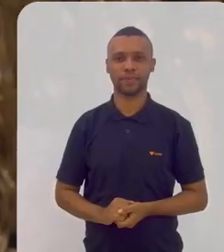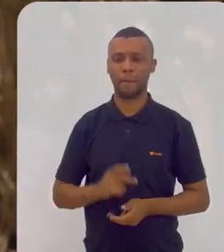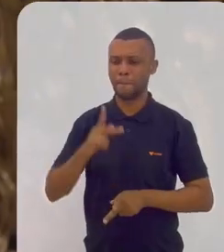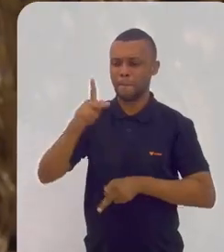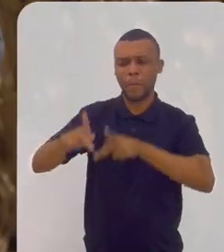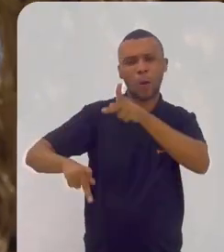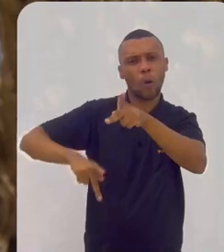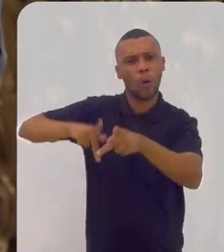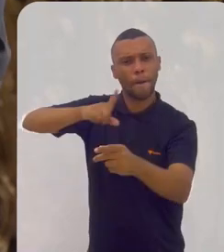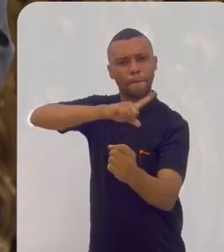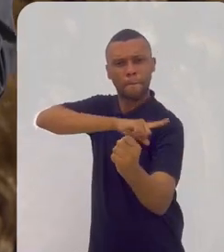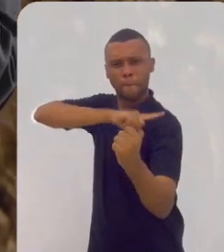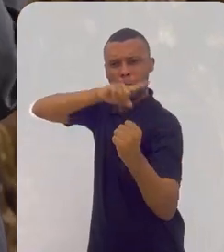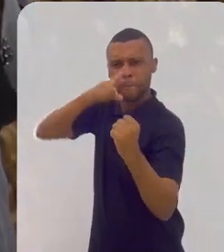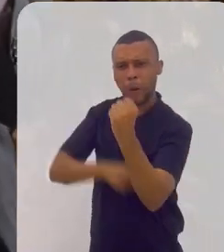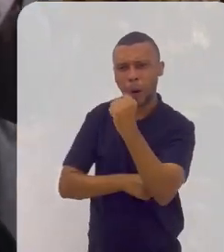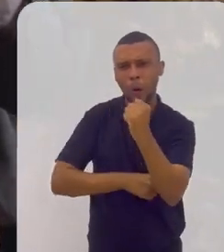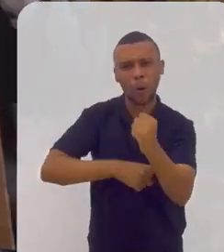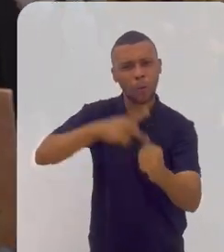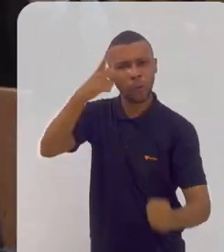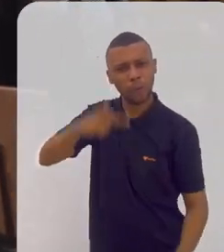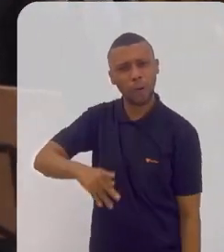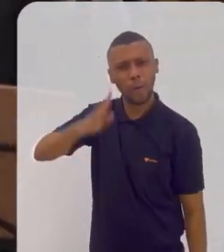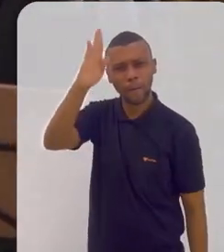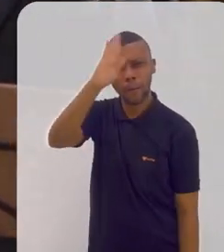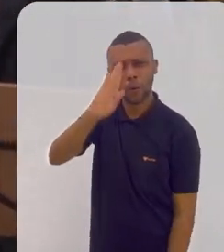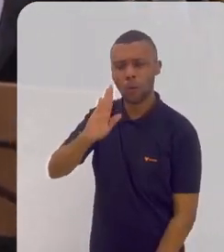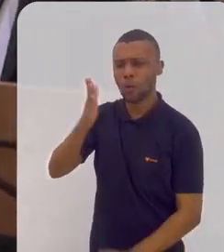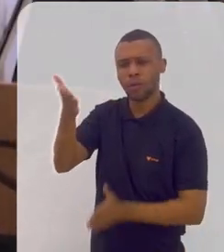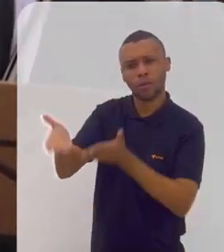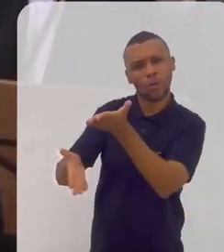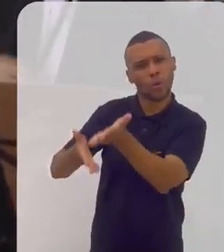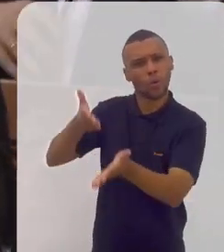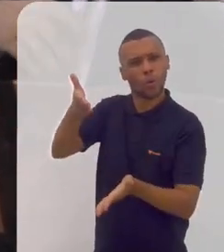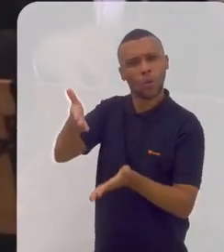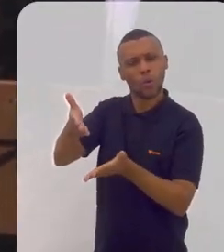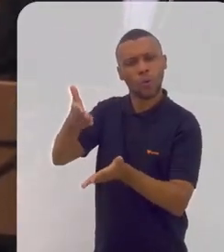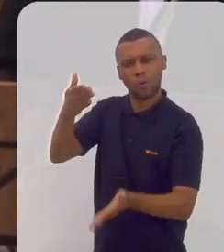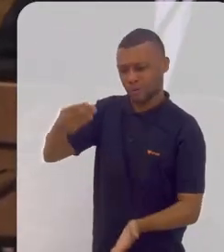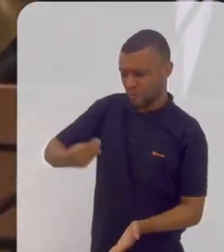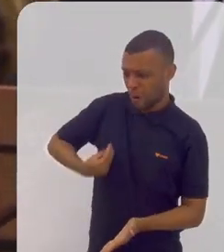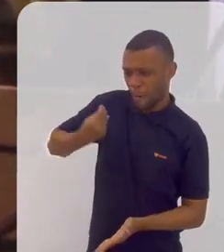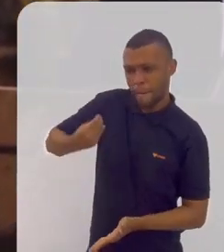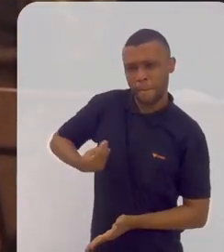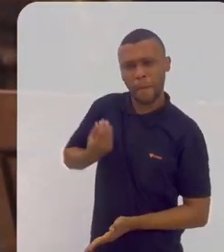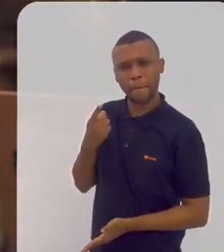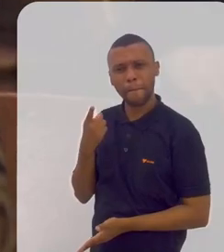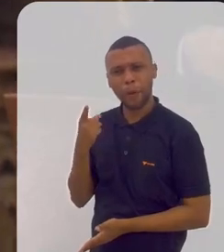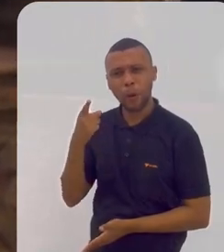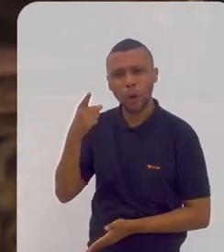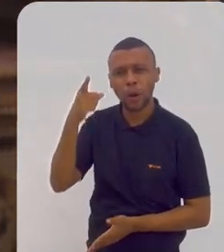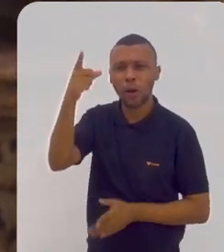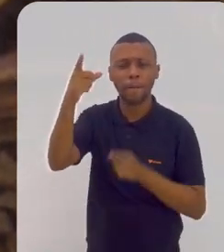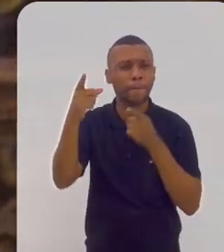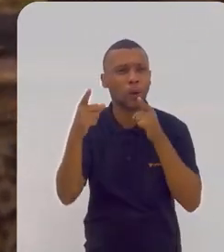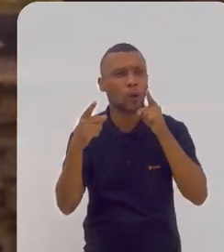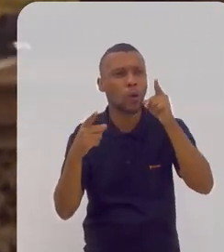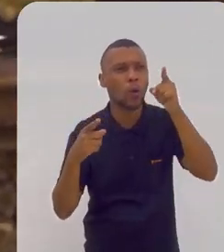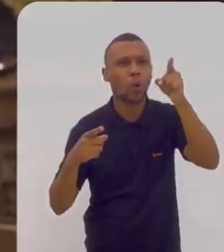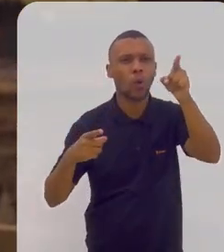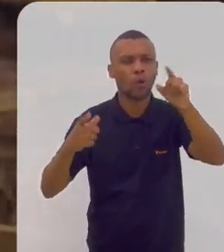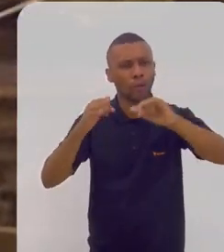brava gente brasileira longe vá temor ser